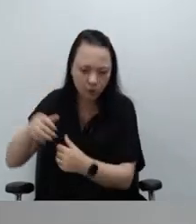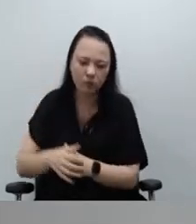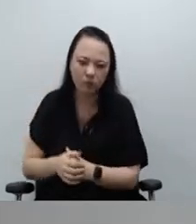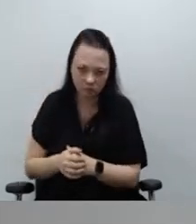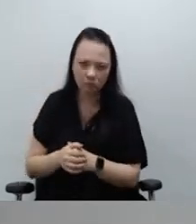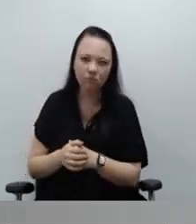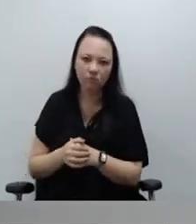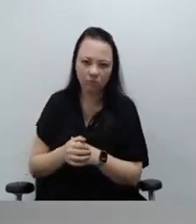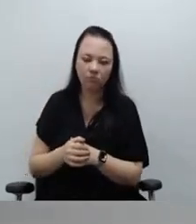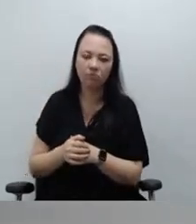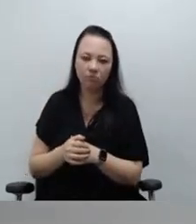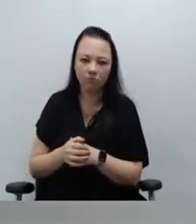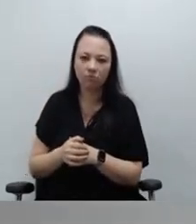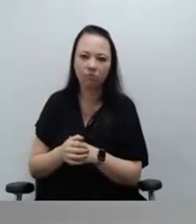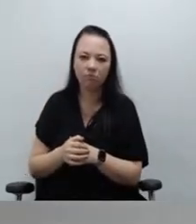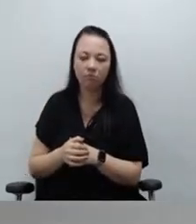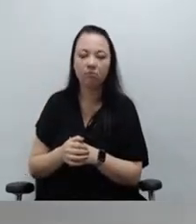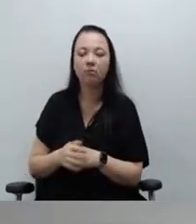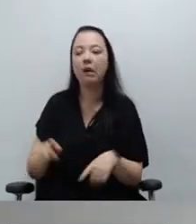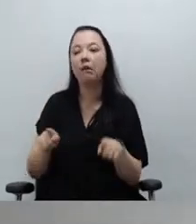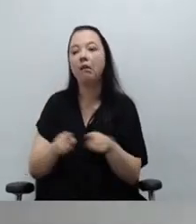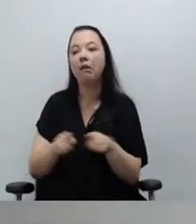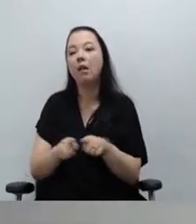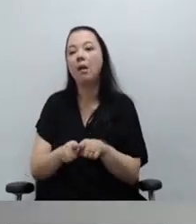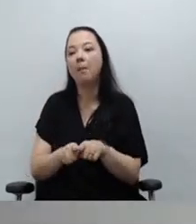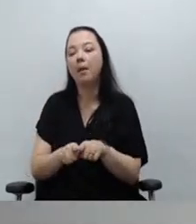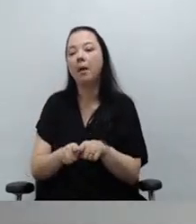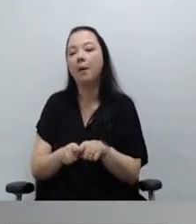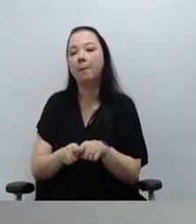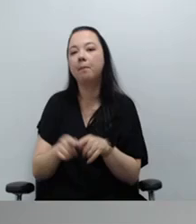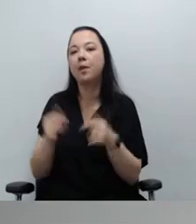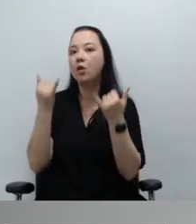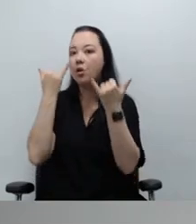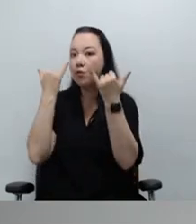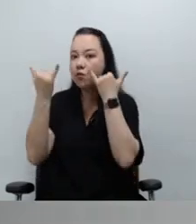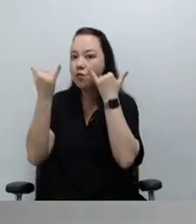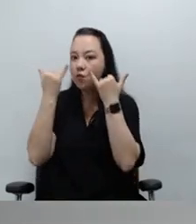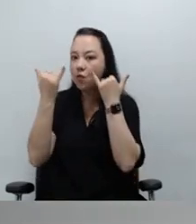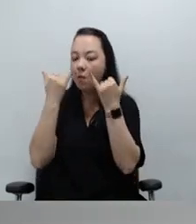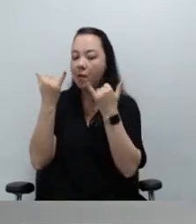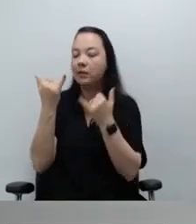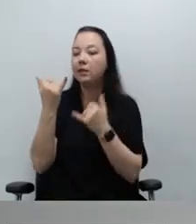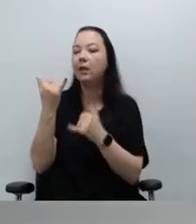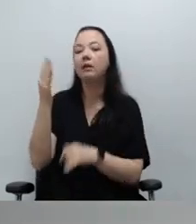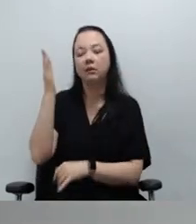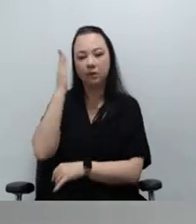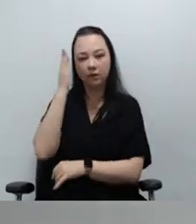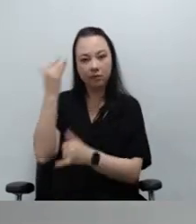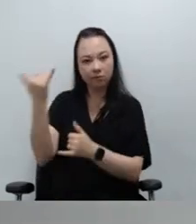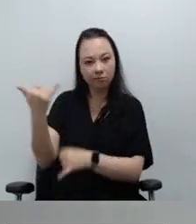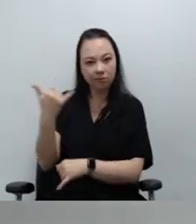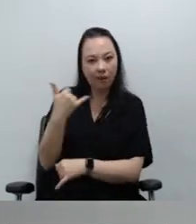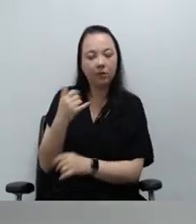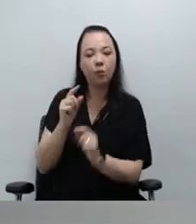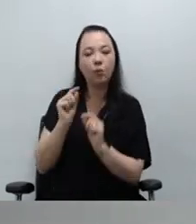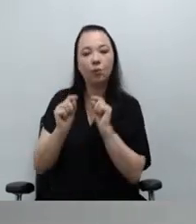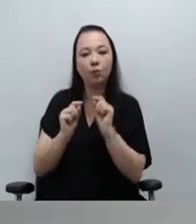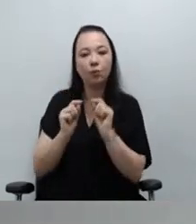Ainda, nós recebemos a informação de que essa decisão teria se dado em razão da